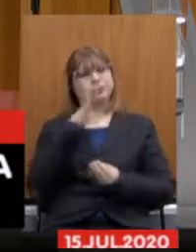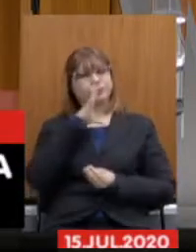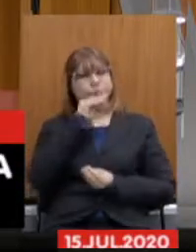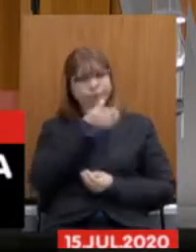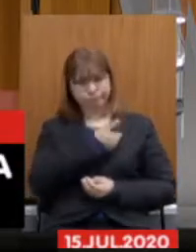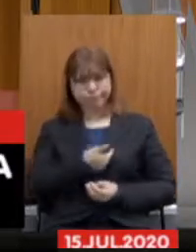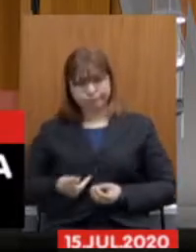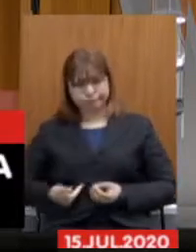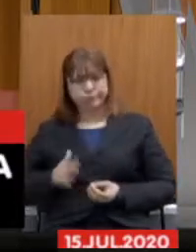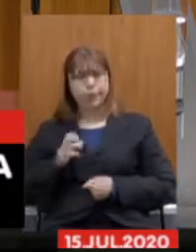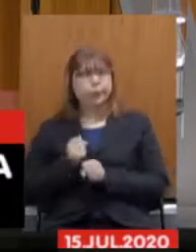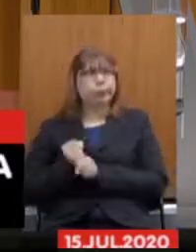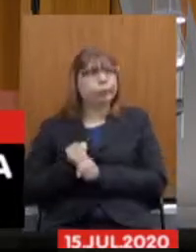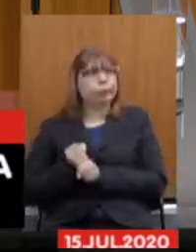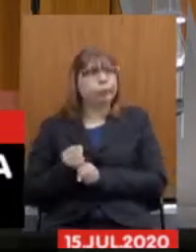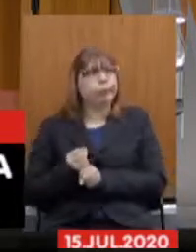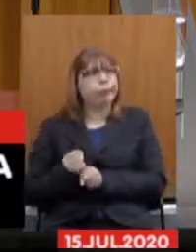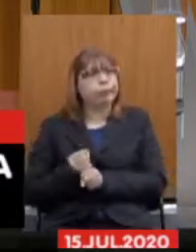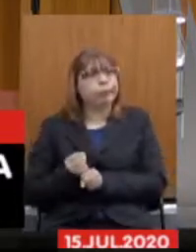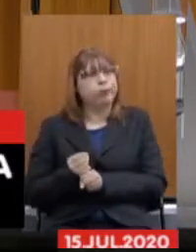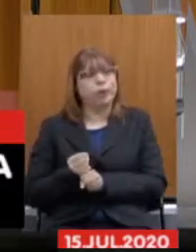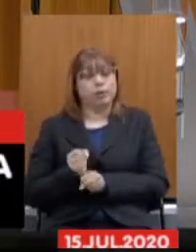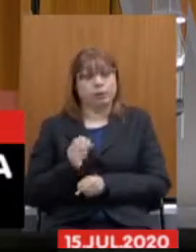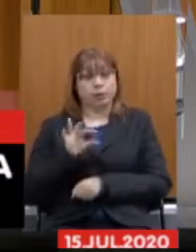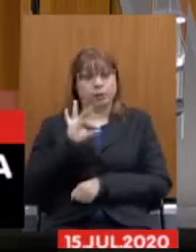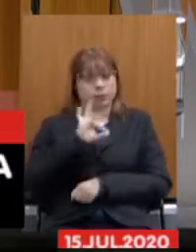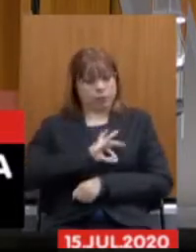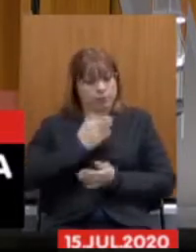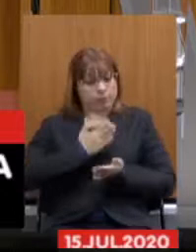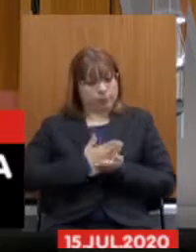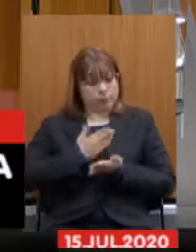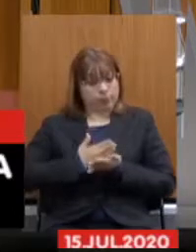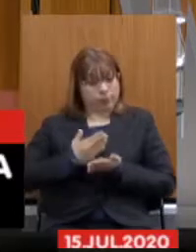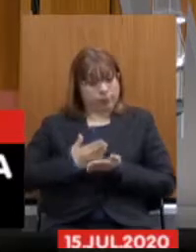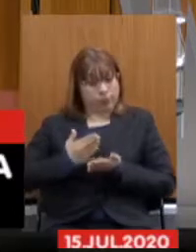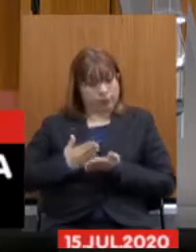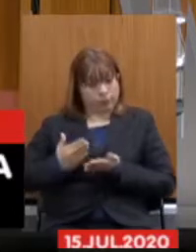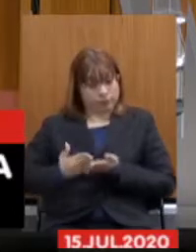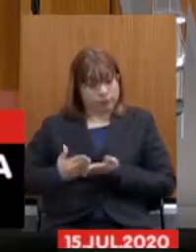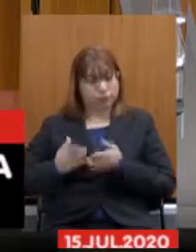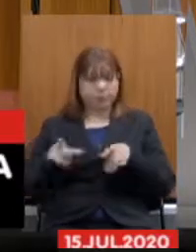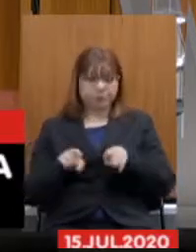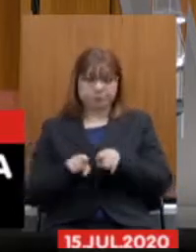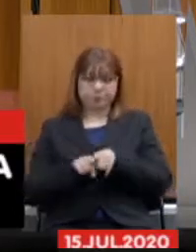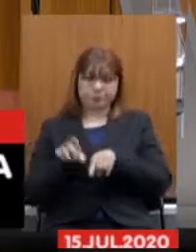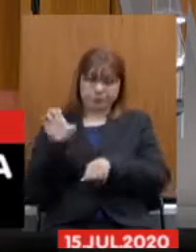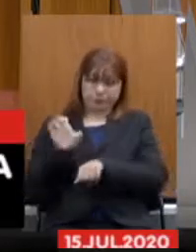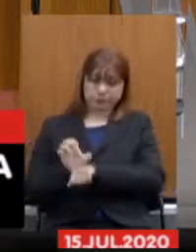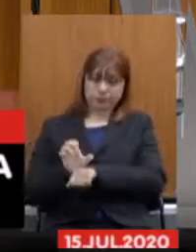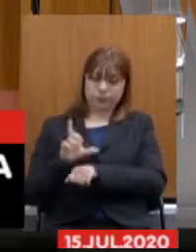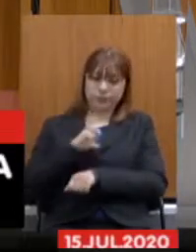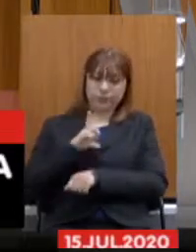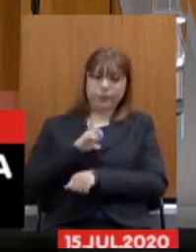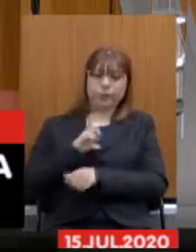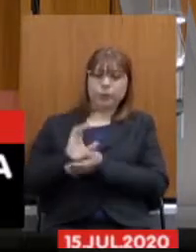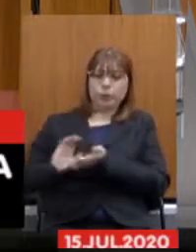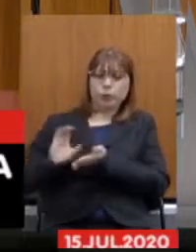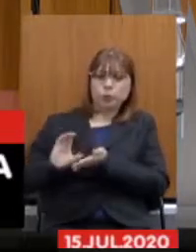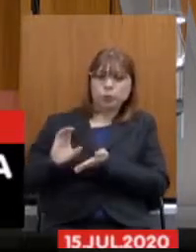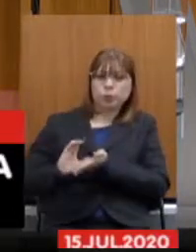há vários anos com seus salários parcelados o Estado retém verbas